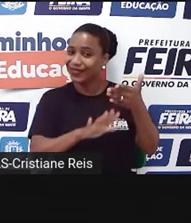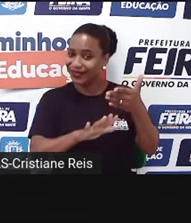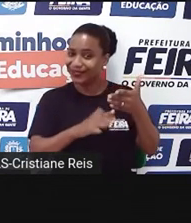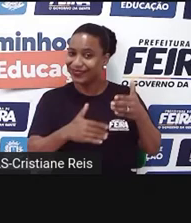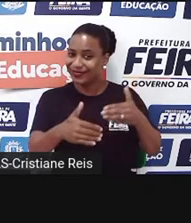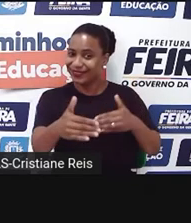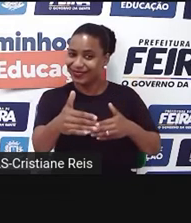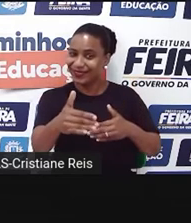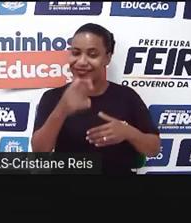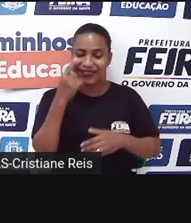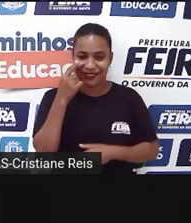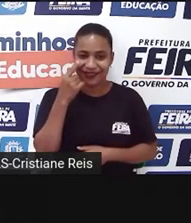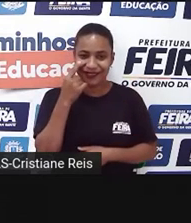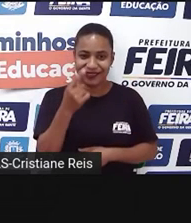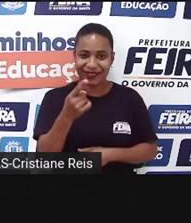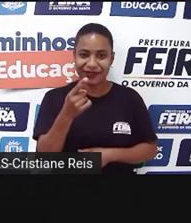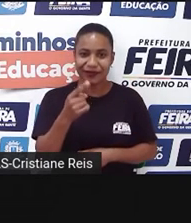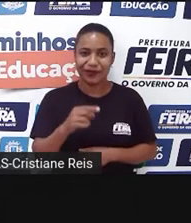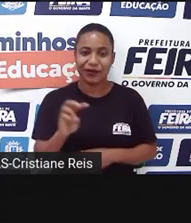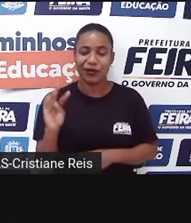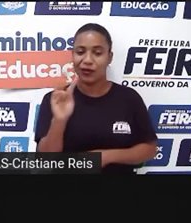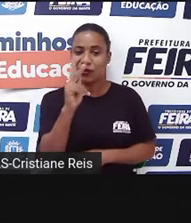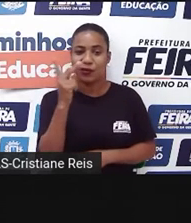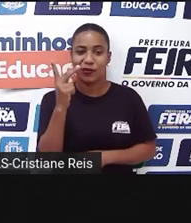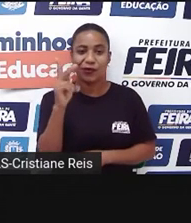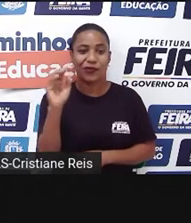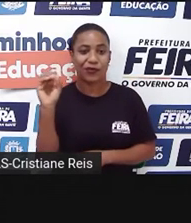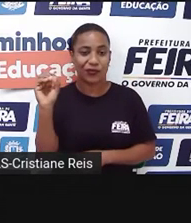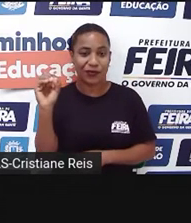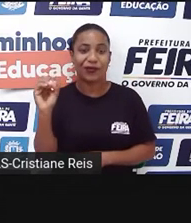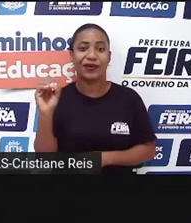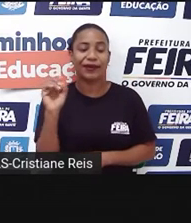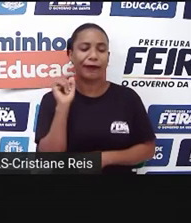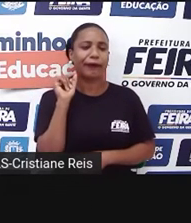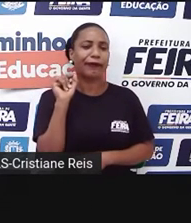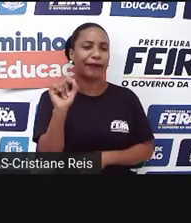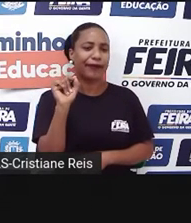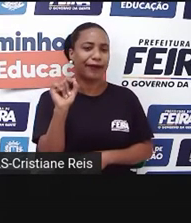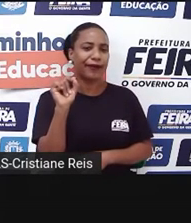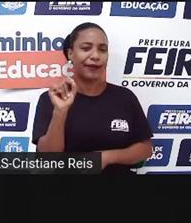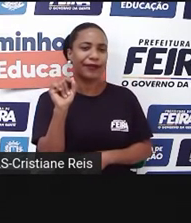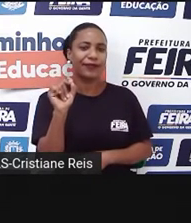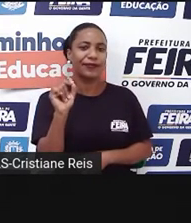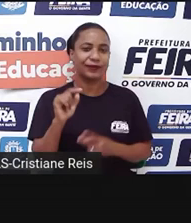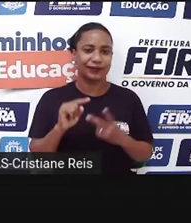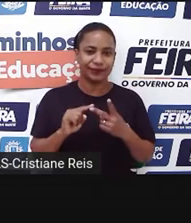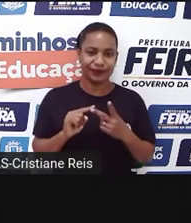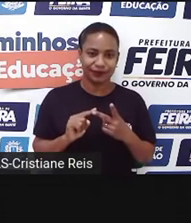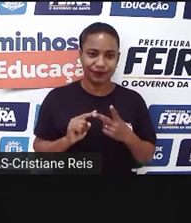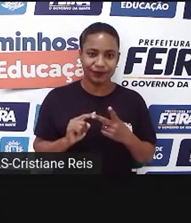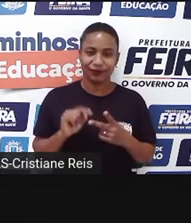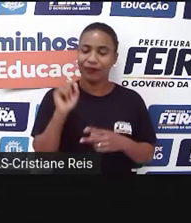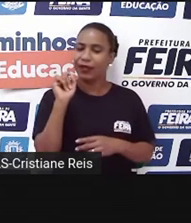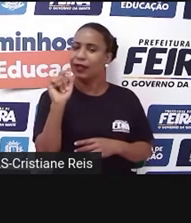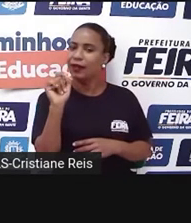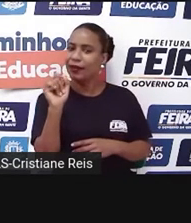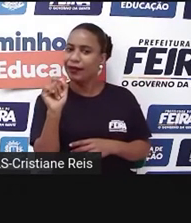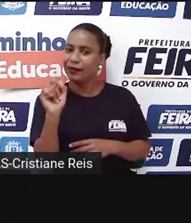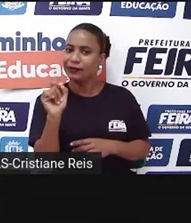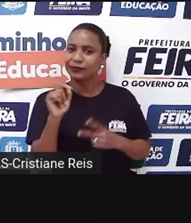frente. Ok? Who, eu utilizo para perguntar quem fez alguma coisa.